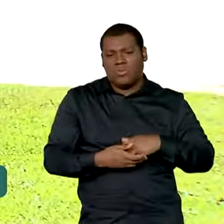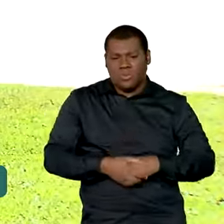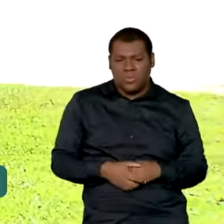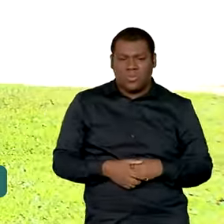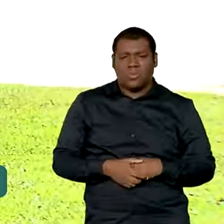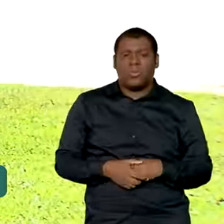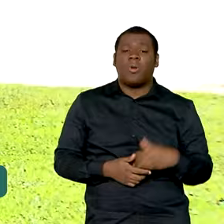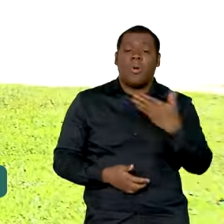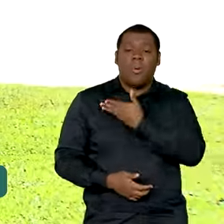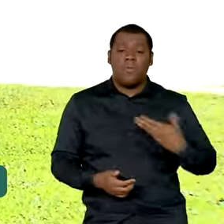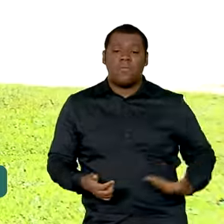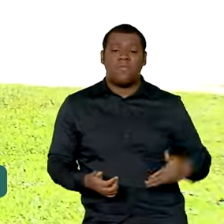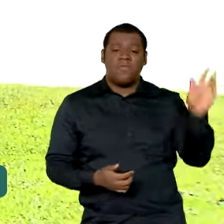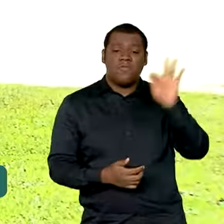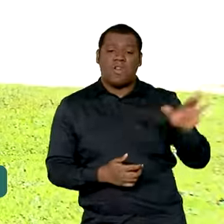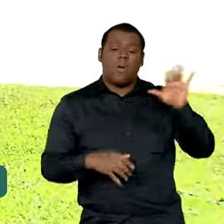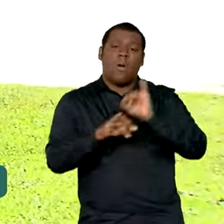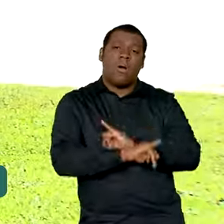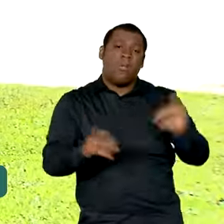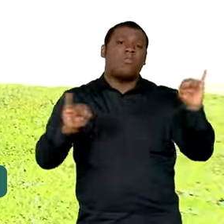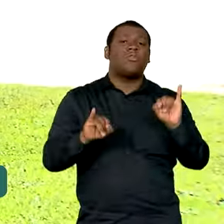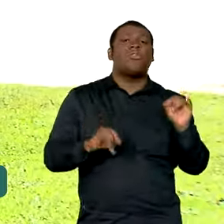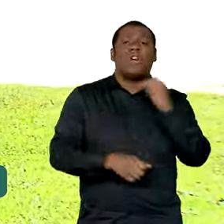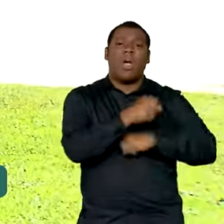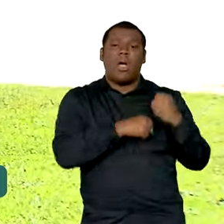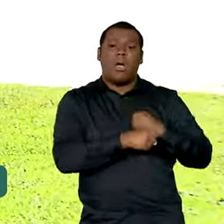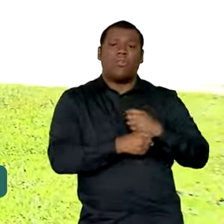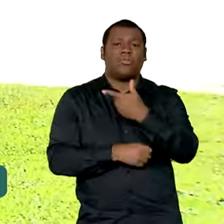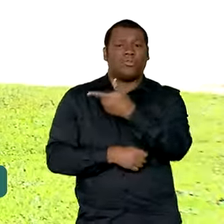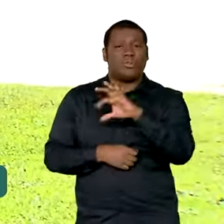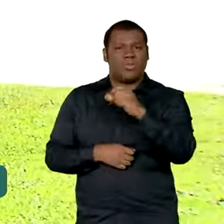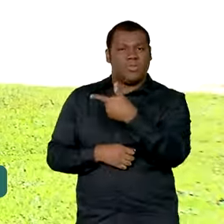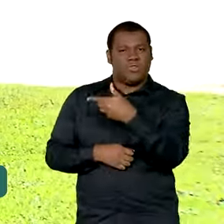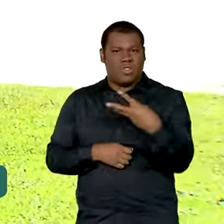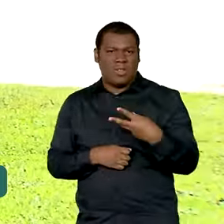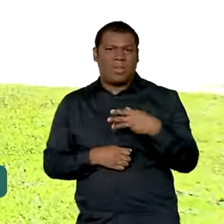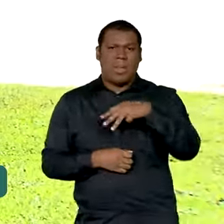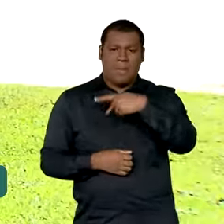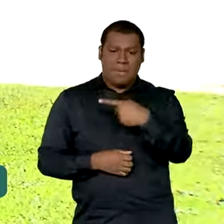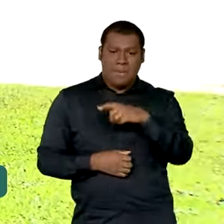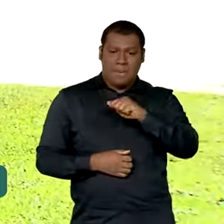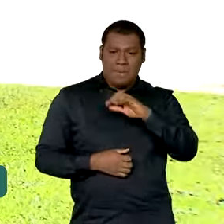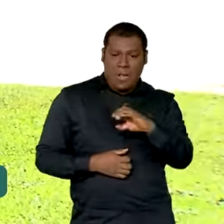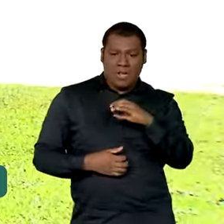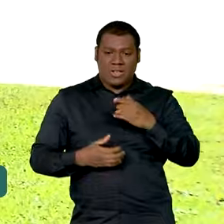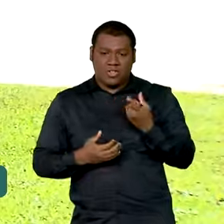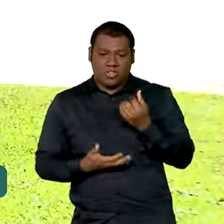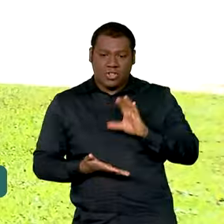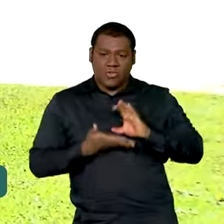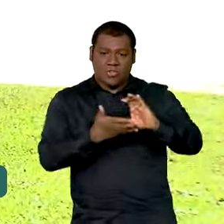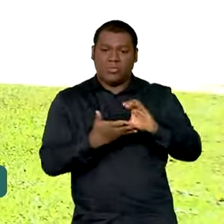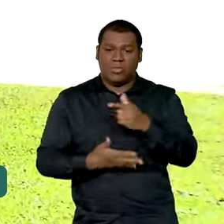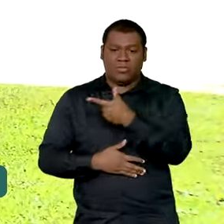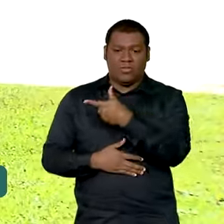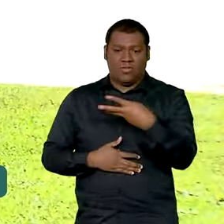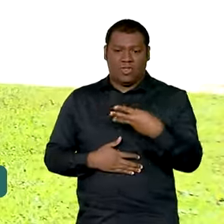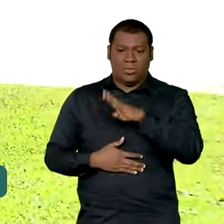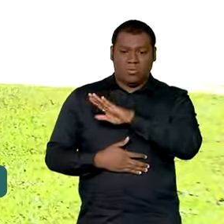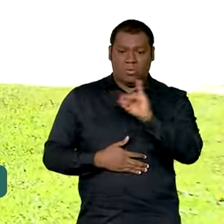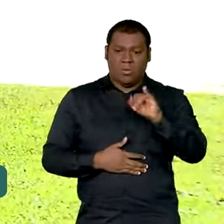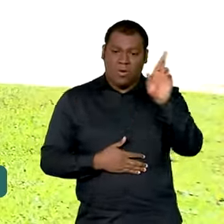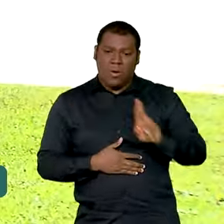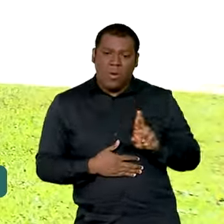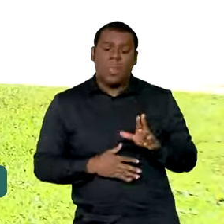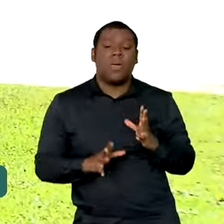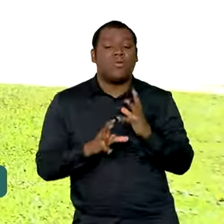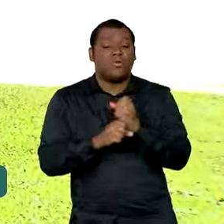E segundo o governo federal, nas obras do ano passado do PAC, foram destinadas 23 bilhões de reais, foram selecionados